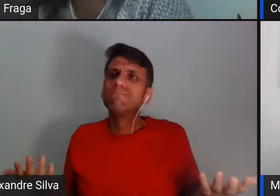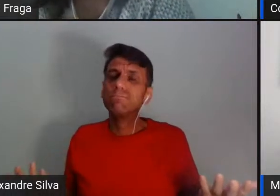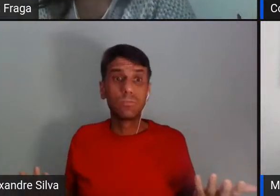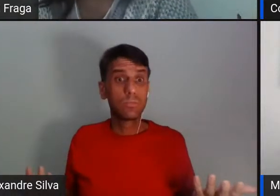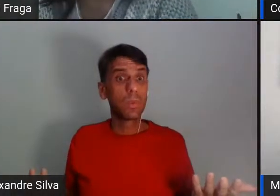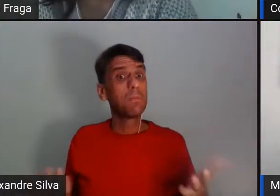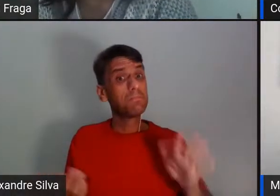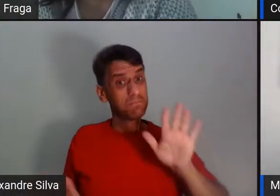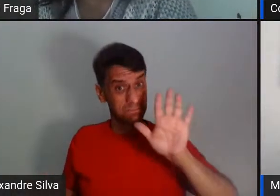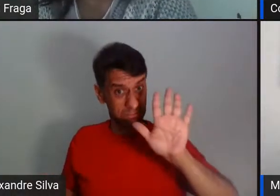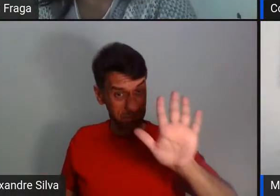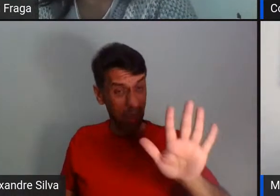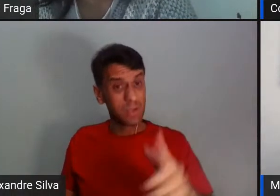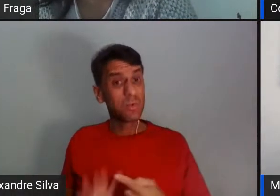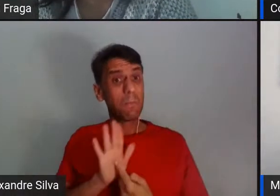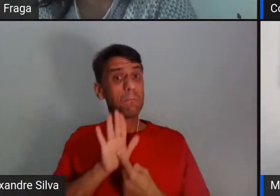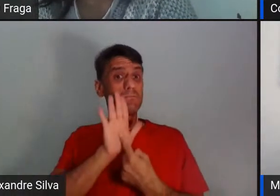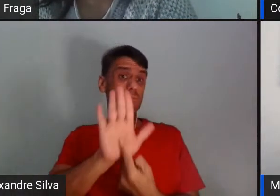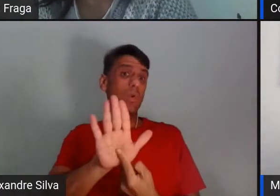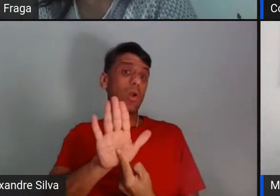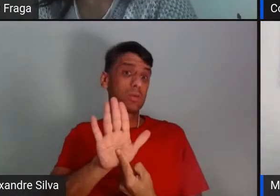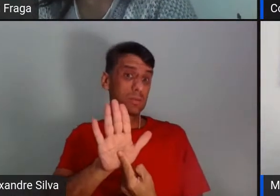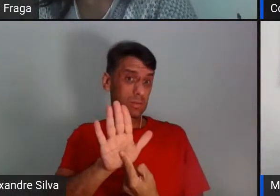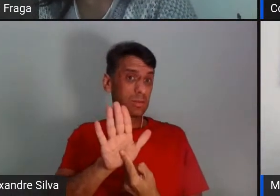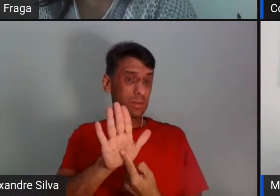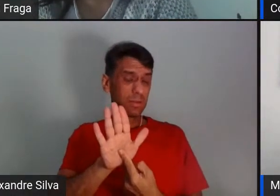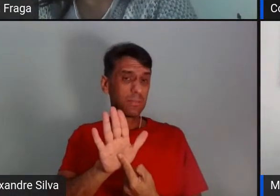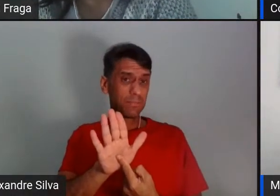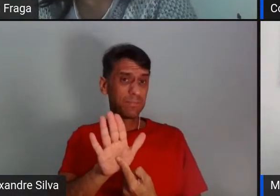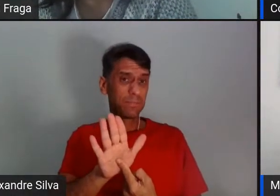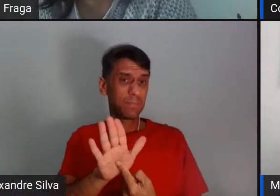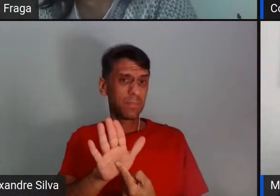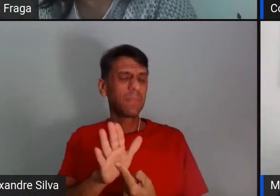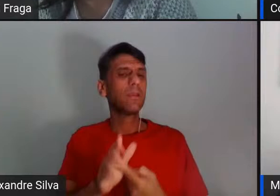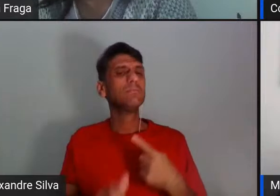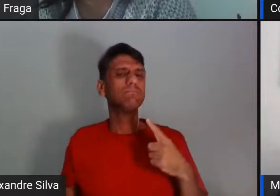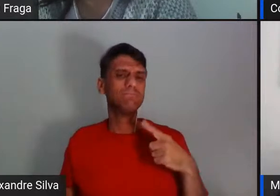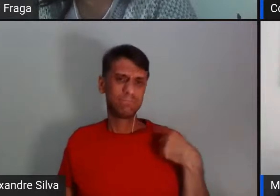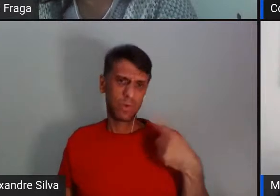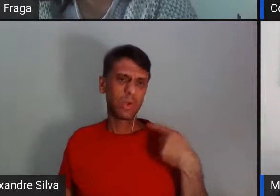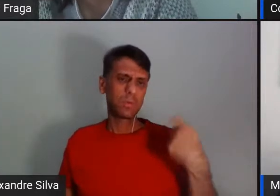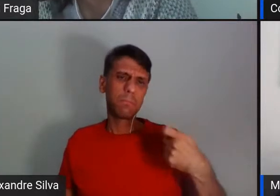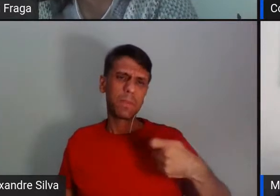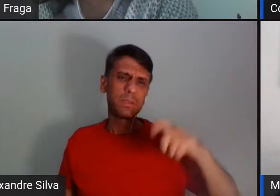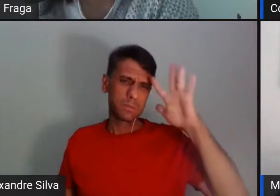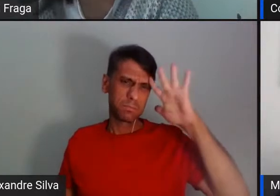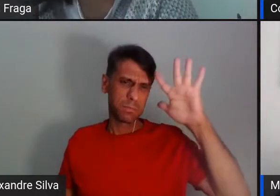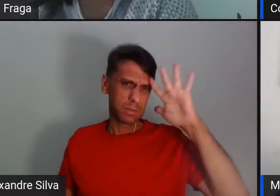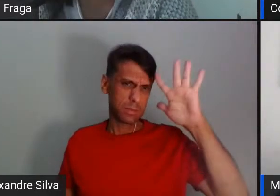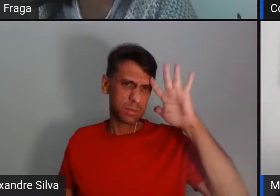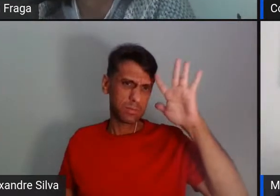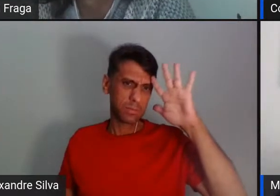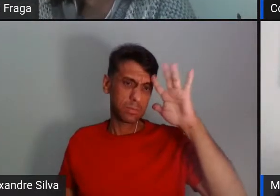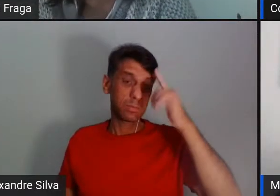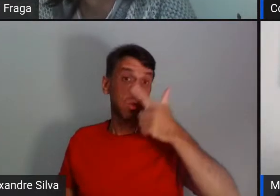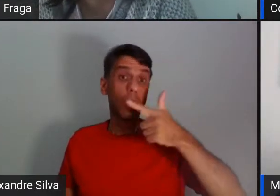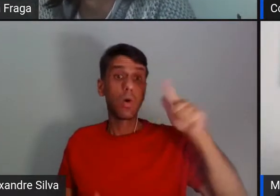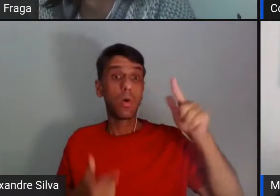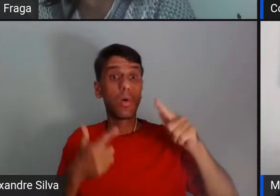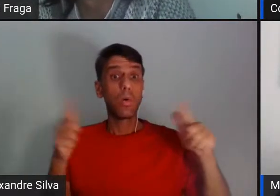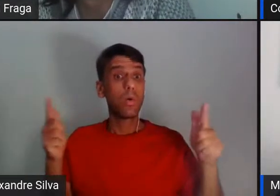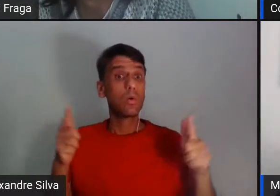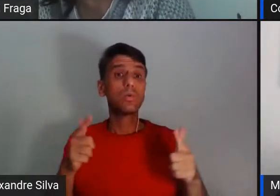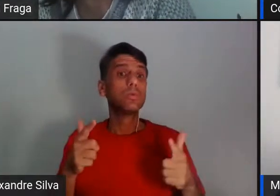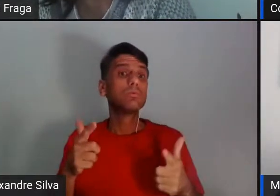isso mostra que, que, assim, que a gente precisa pensar outras formas de se relacionar com o mundo, não